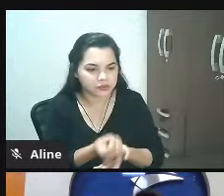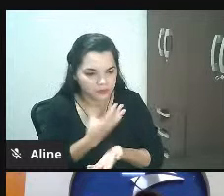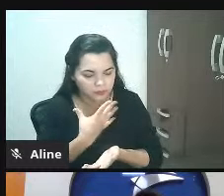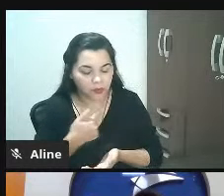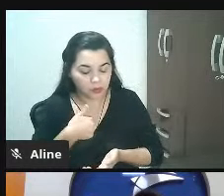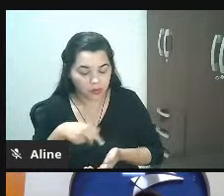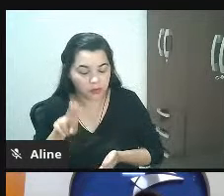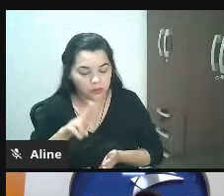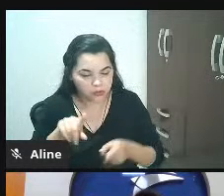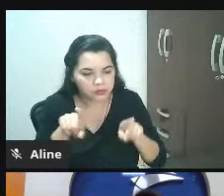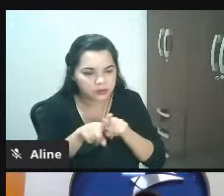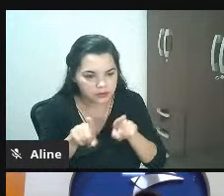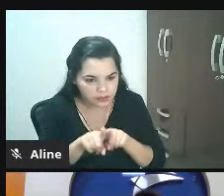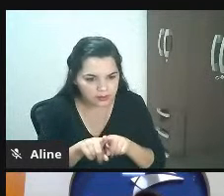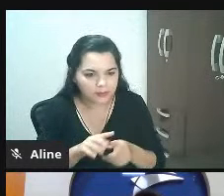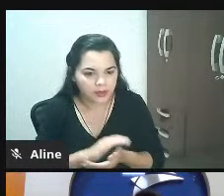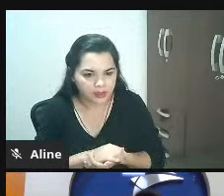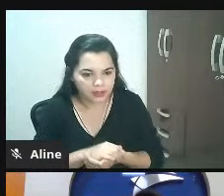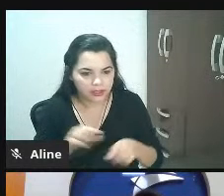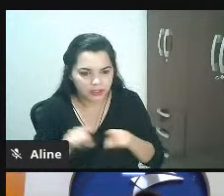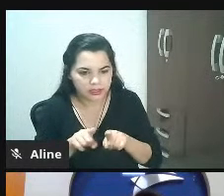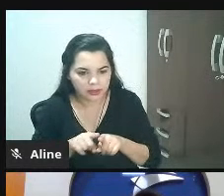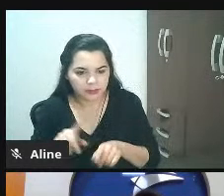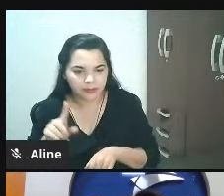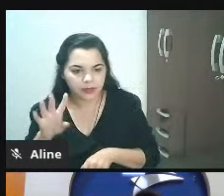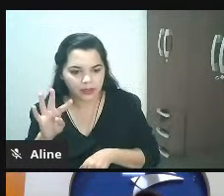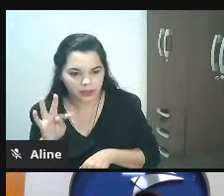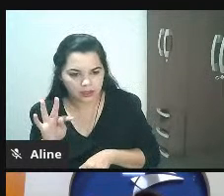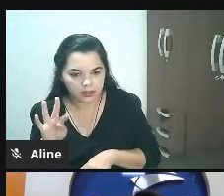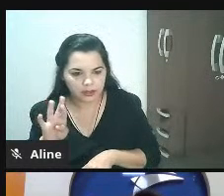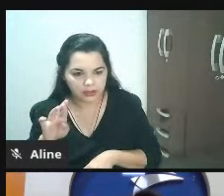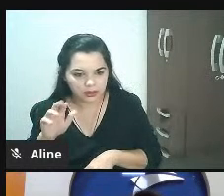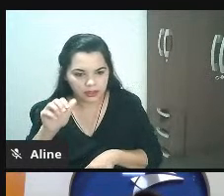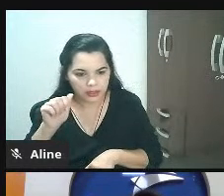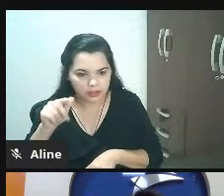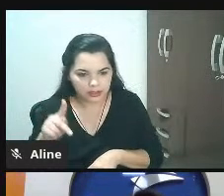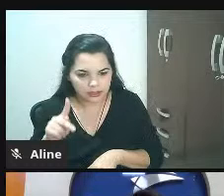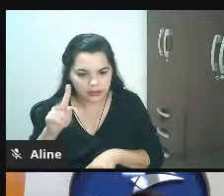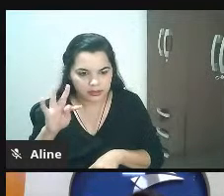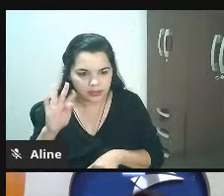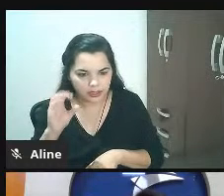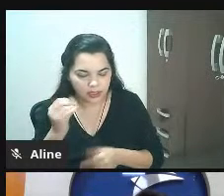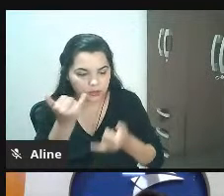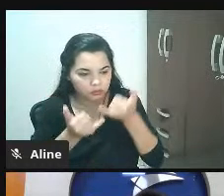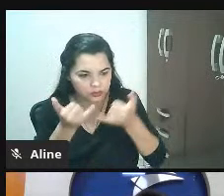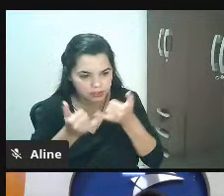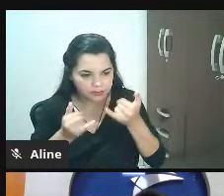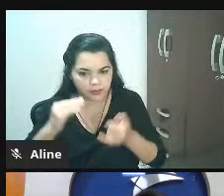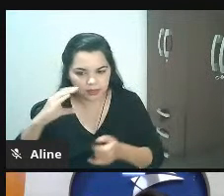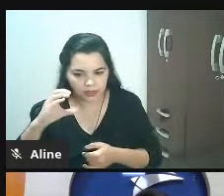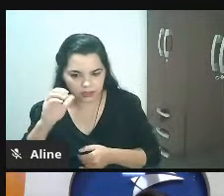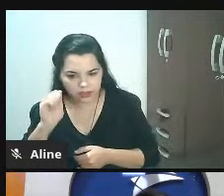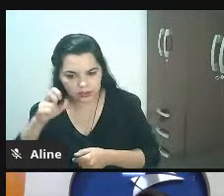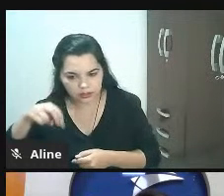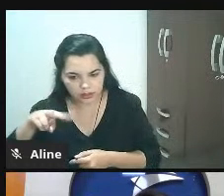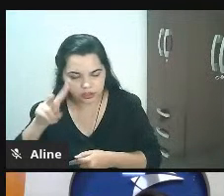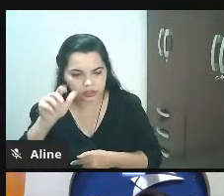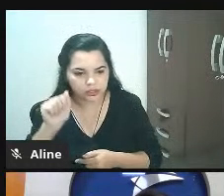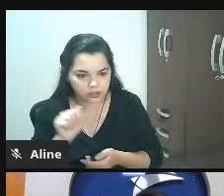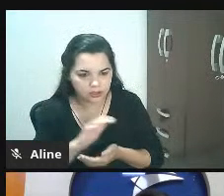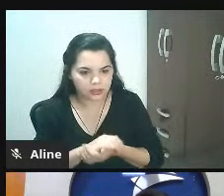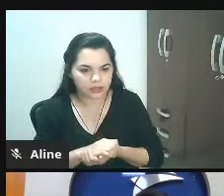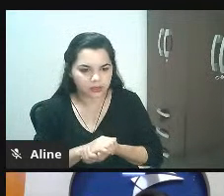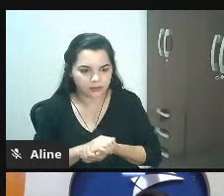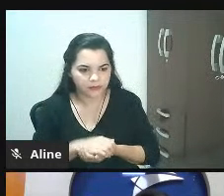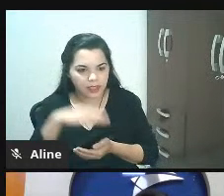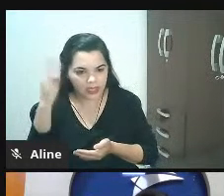muito bom e você tem o Tracto que é um concorrente do Canva o Tracto a tecnologia inclusive é brasileira é nacional